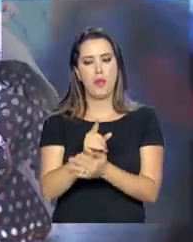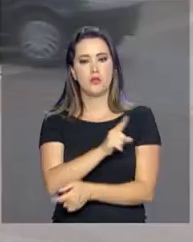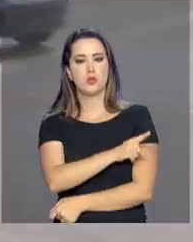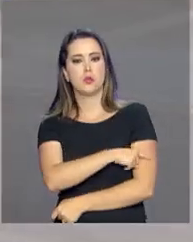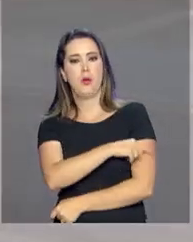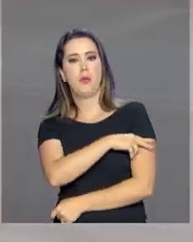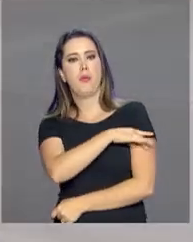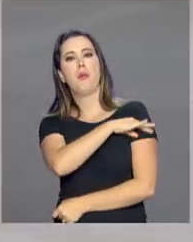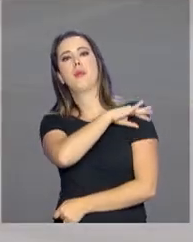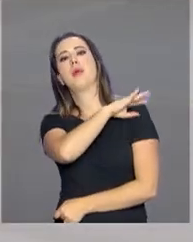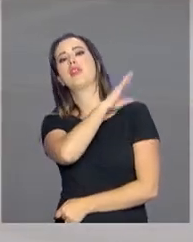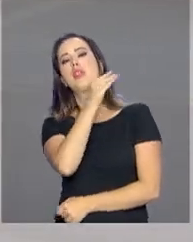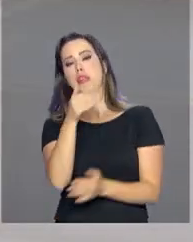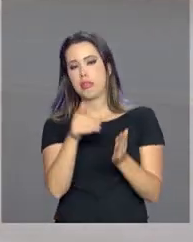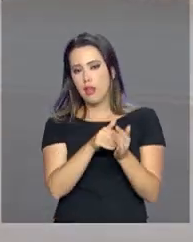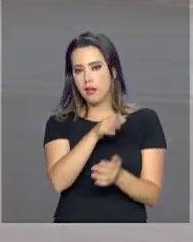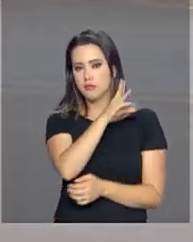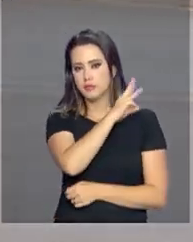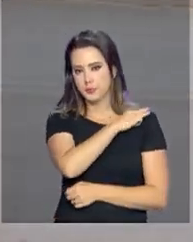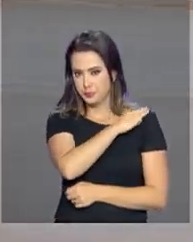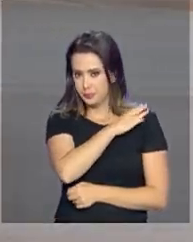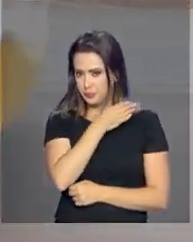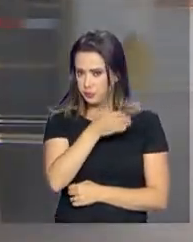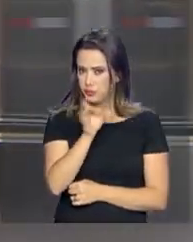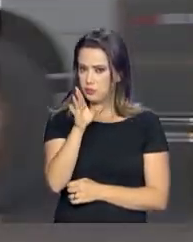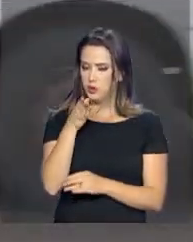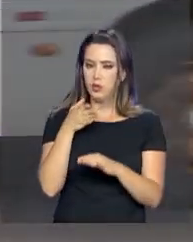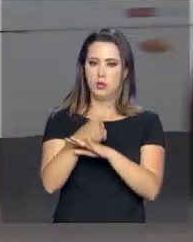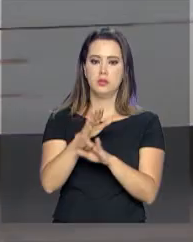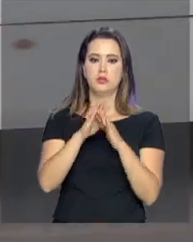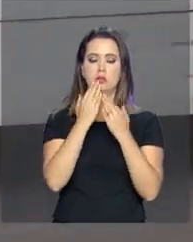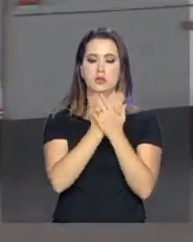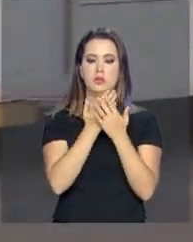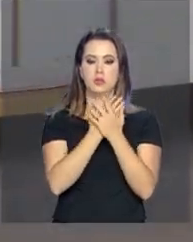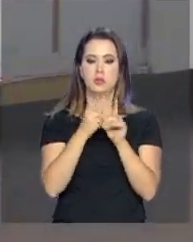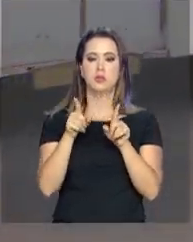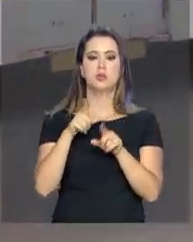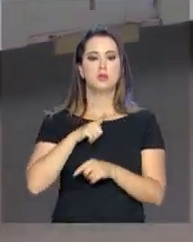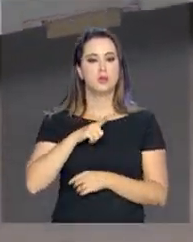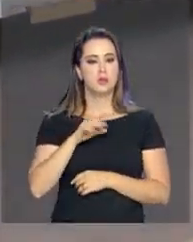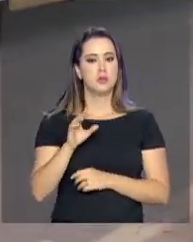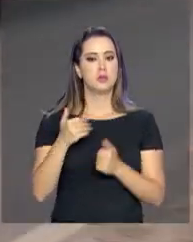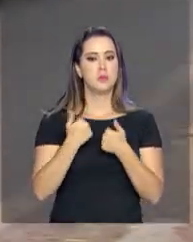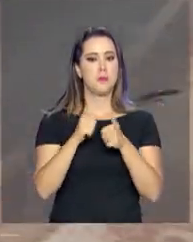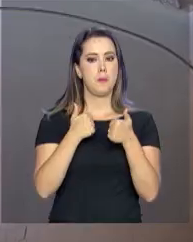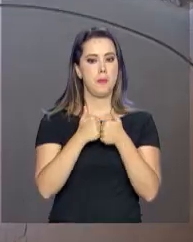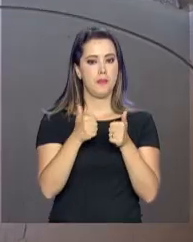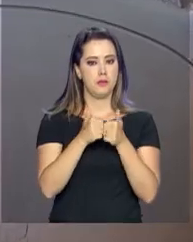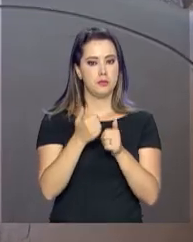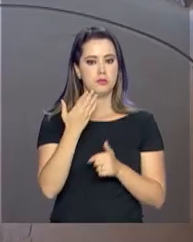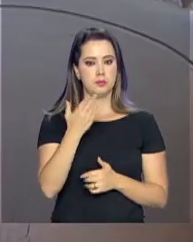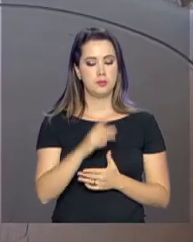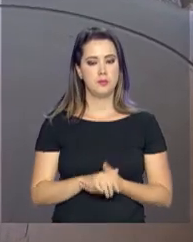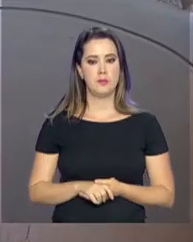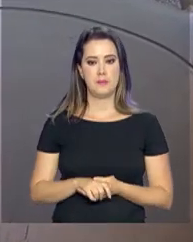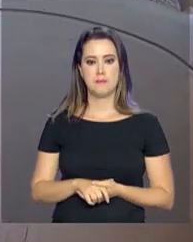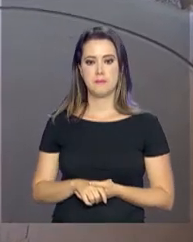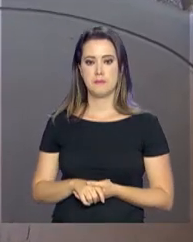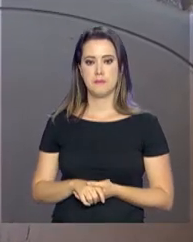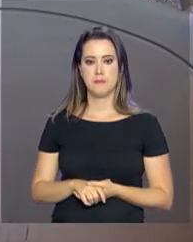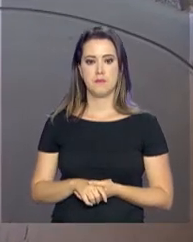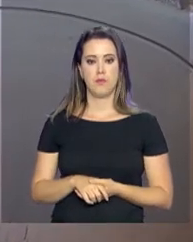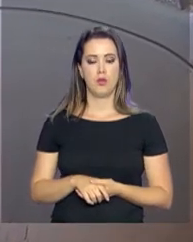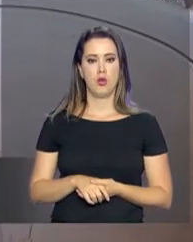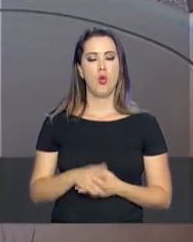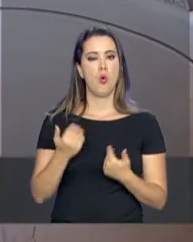médio. E eles só conseguem ter acesso à educação graças ao transporte escolar rural. O ônibus normal